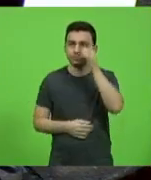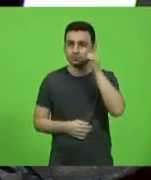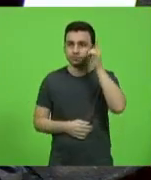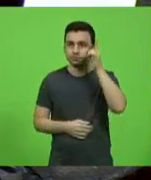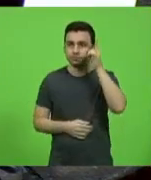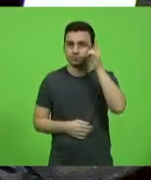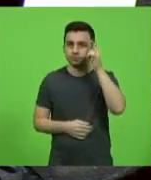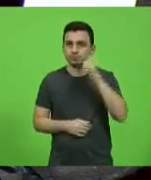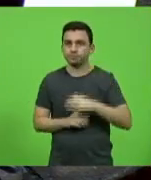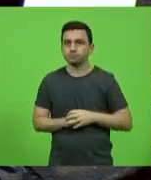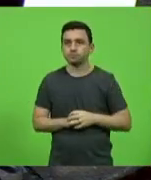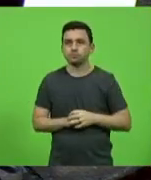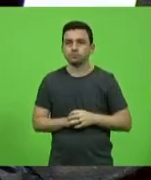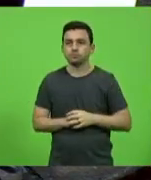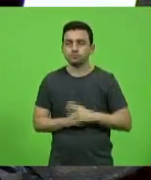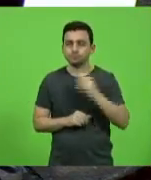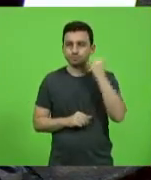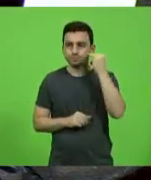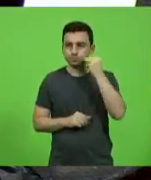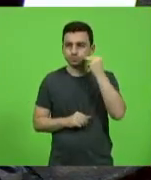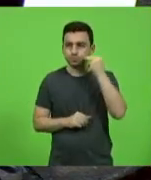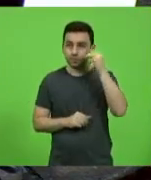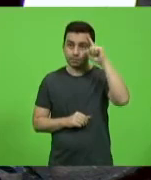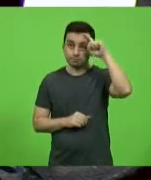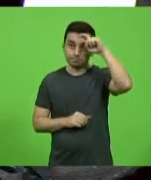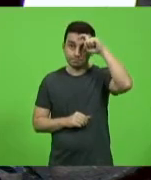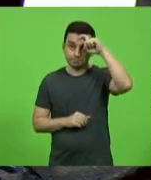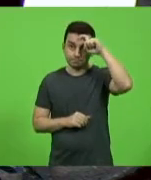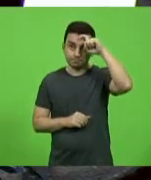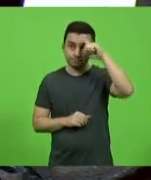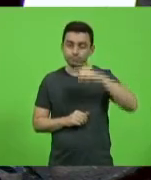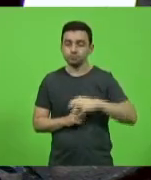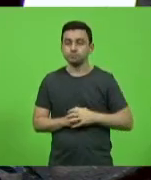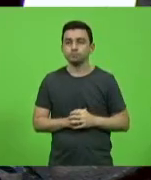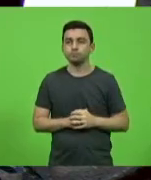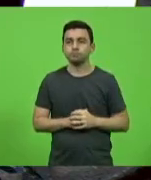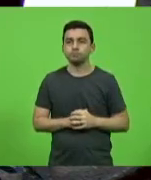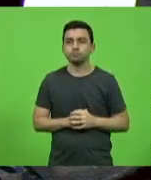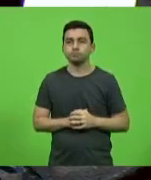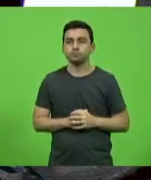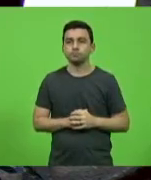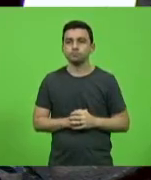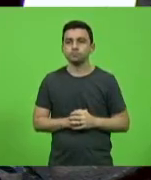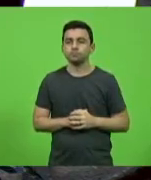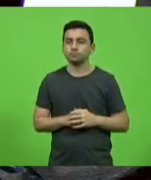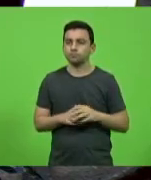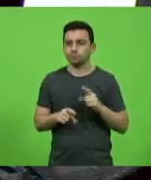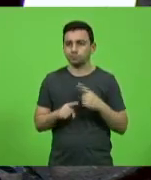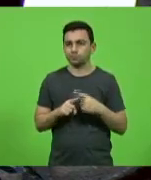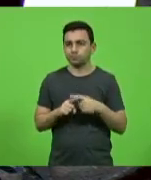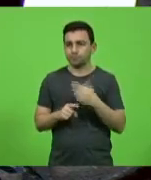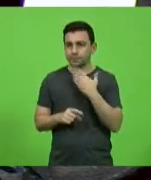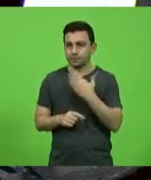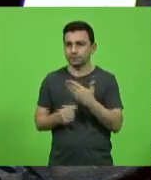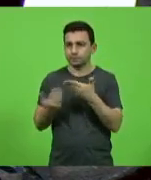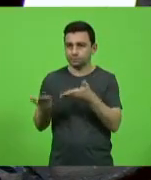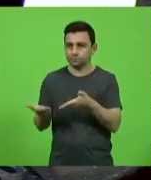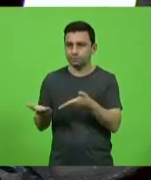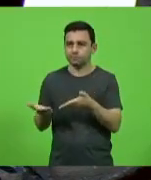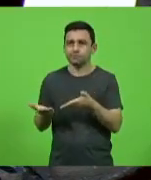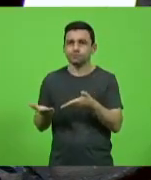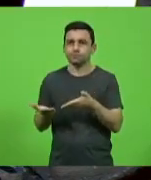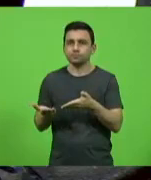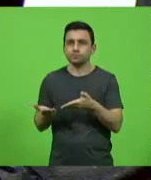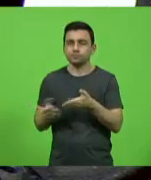voto no deputado Marcos Vieira, a pedido do deputado Vicente, e por ele próprio, pela sua condição pessoal, de